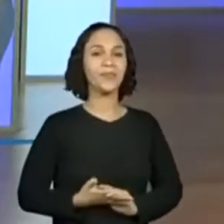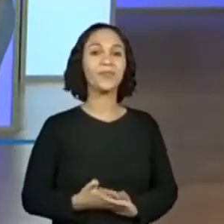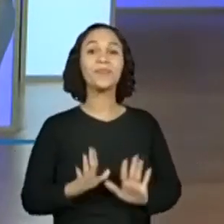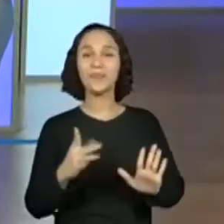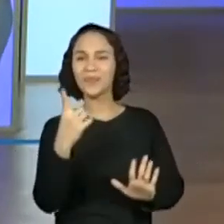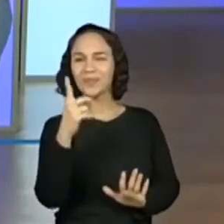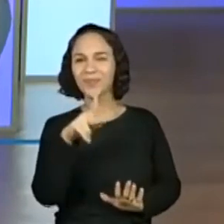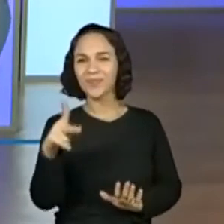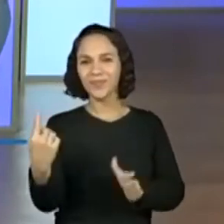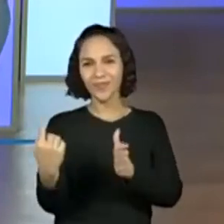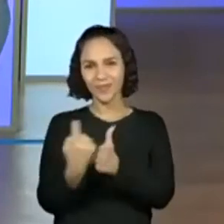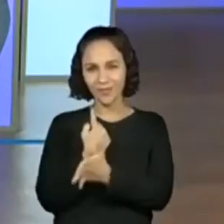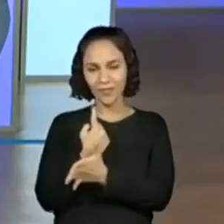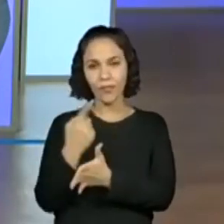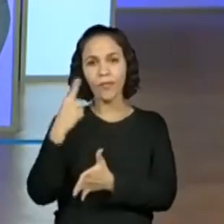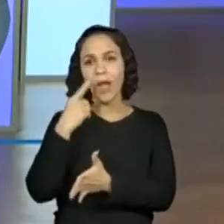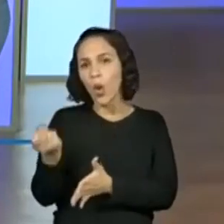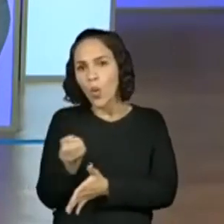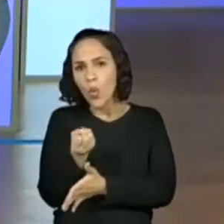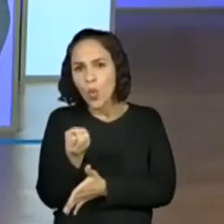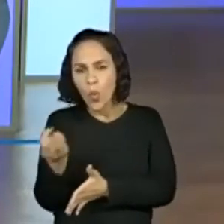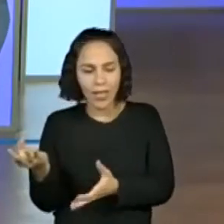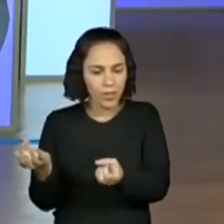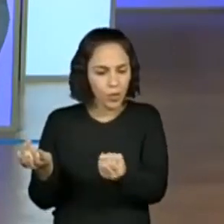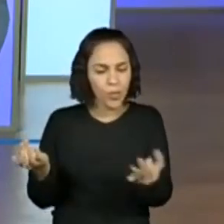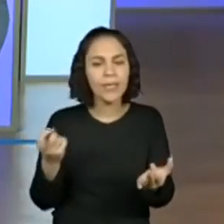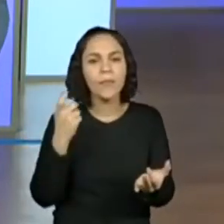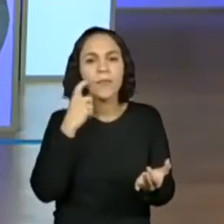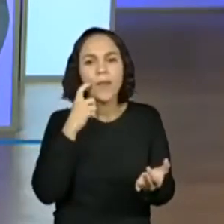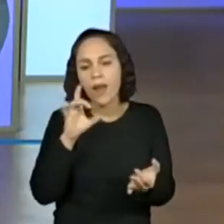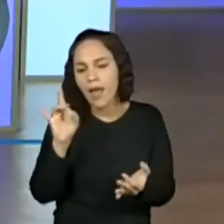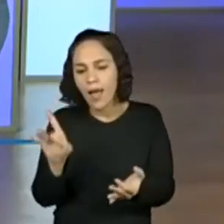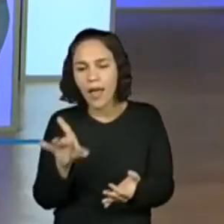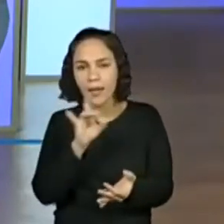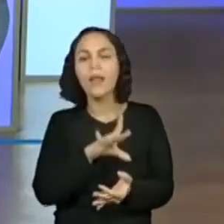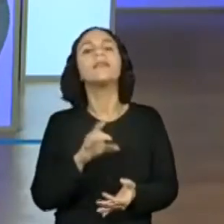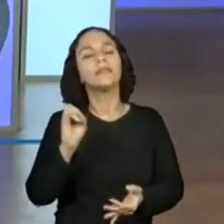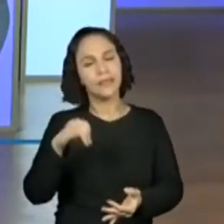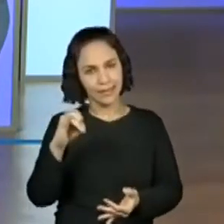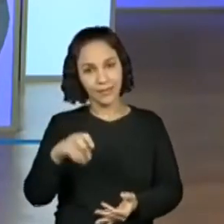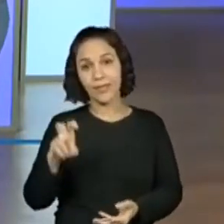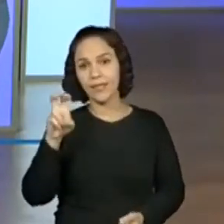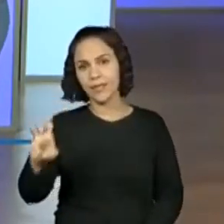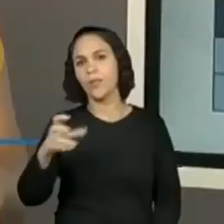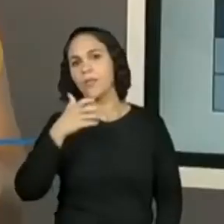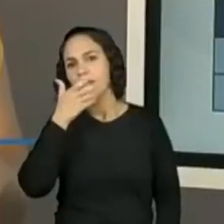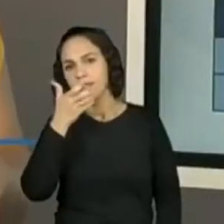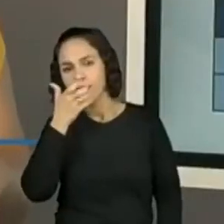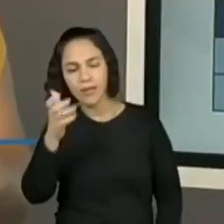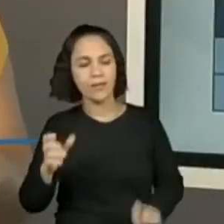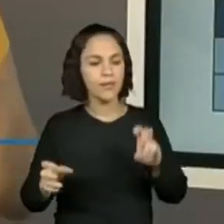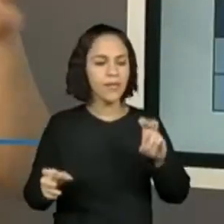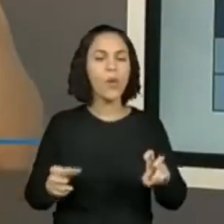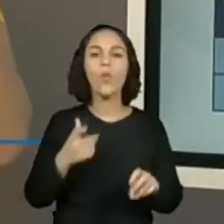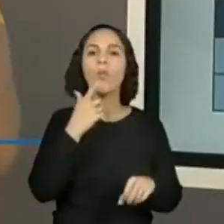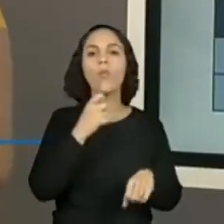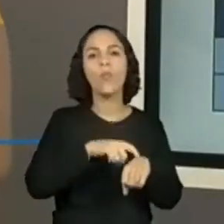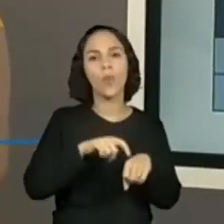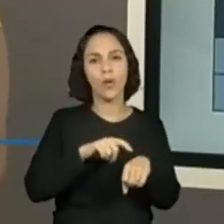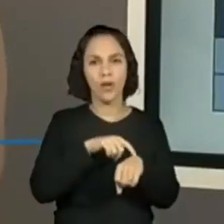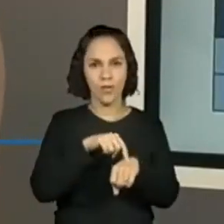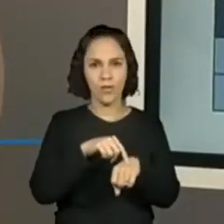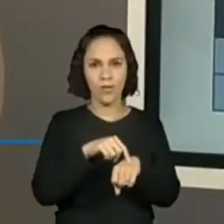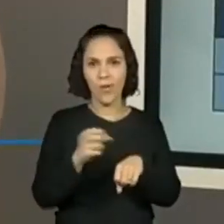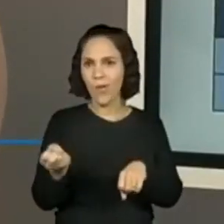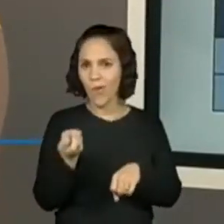perguntou se aqui tem a mesma quantidade. Sim, nós temos cinco balas de maçã e cinco balas de morango. Então tem a